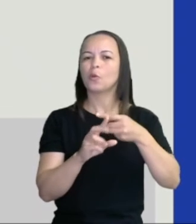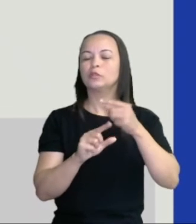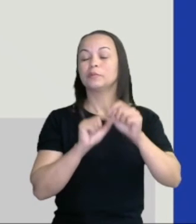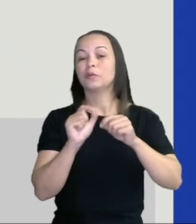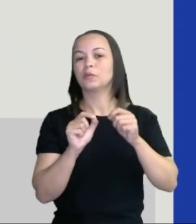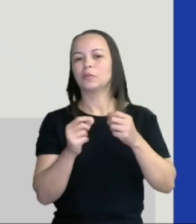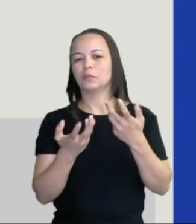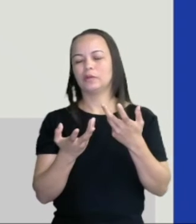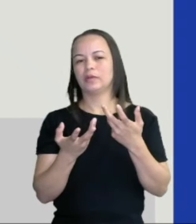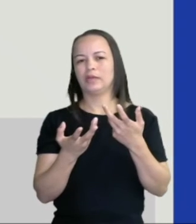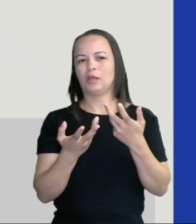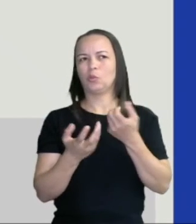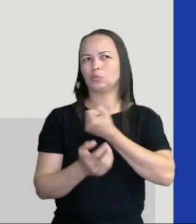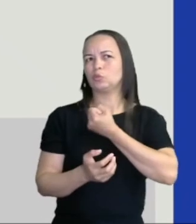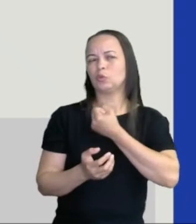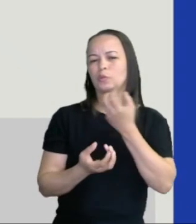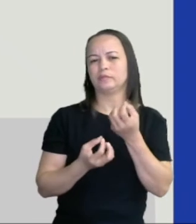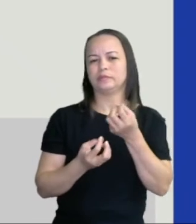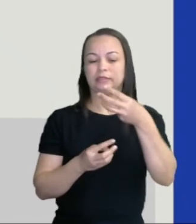a...